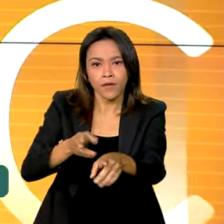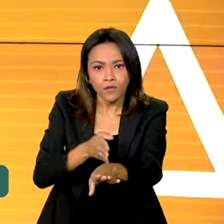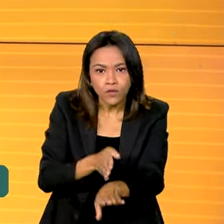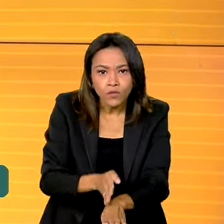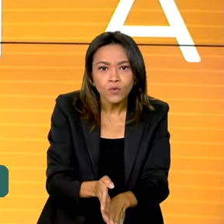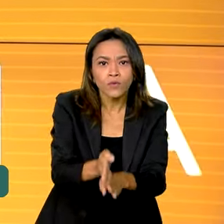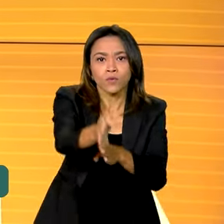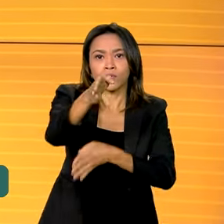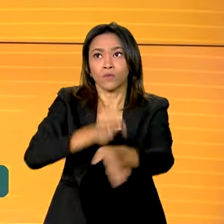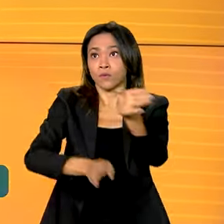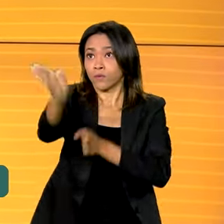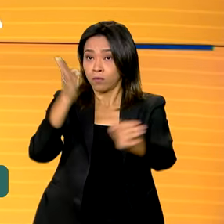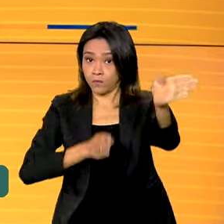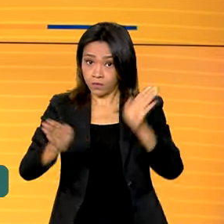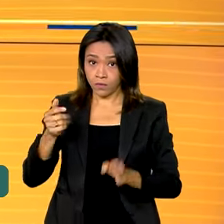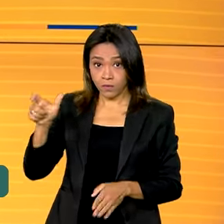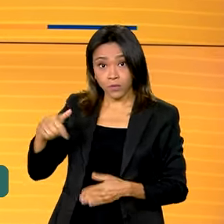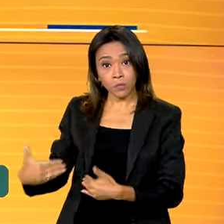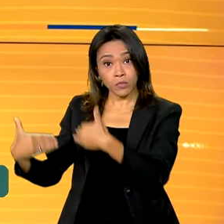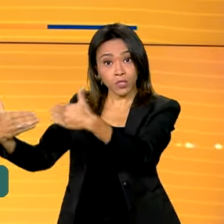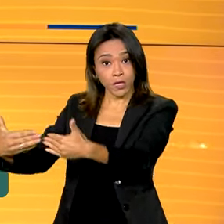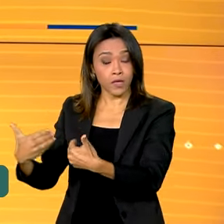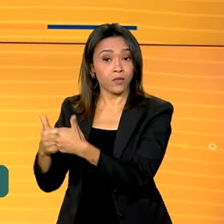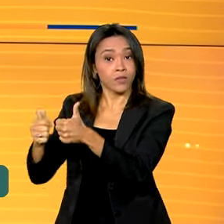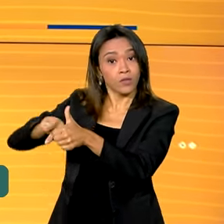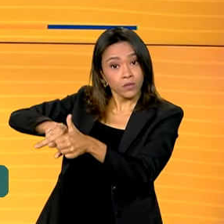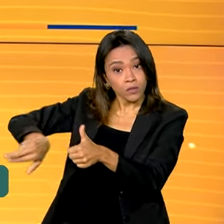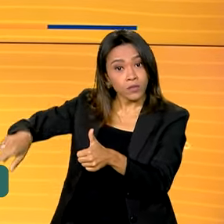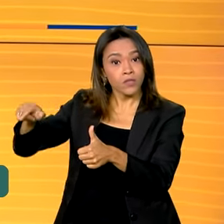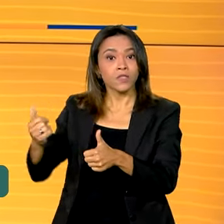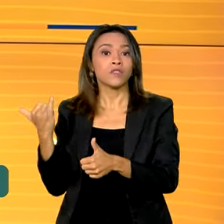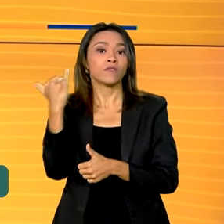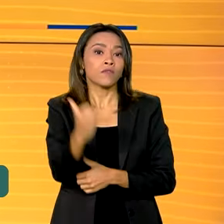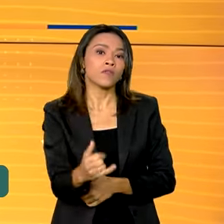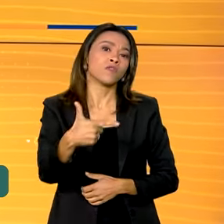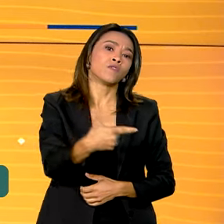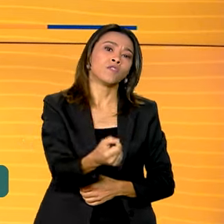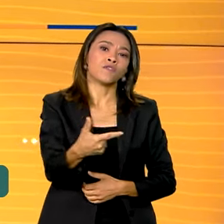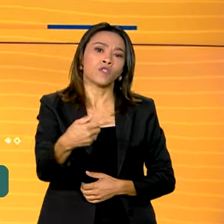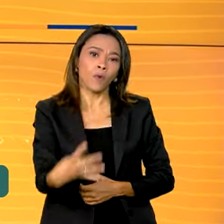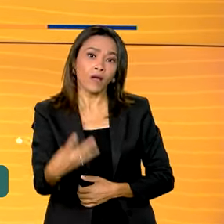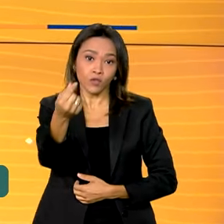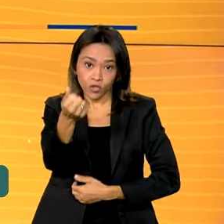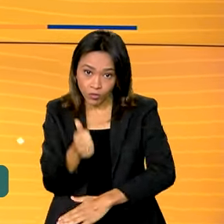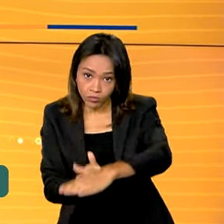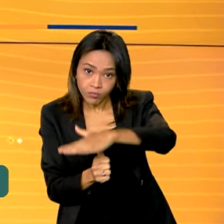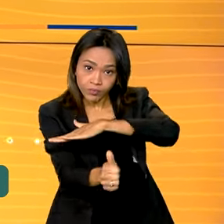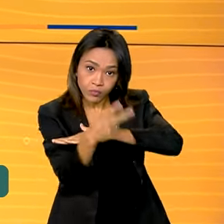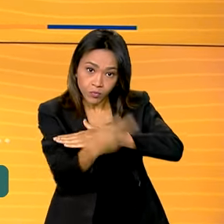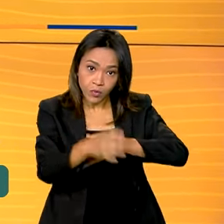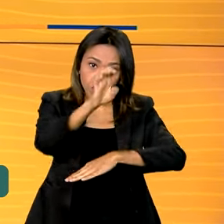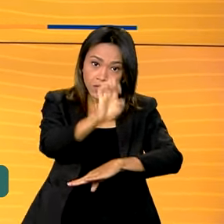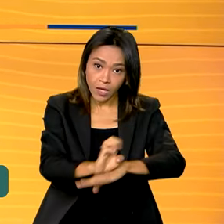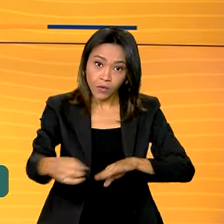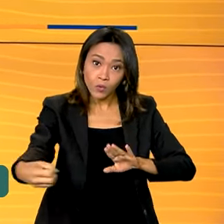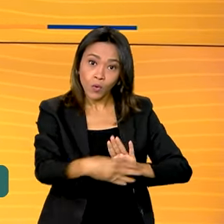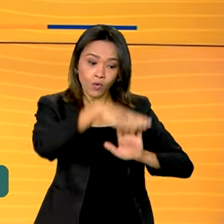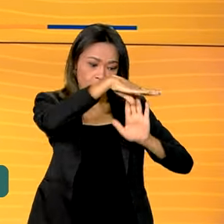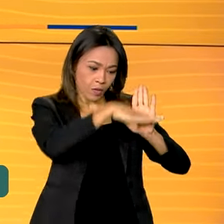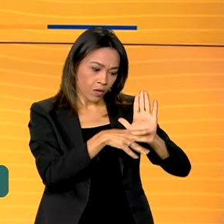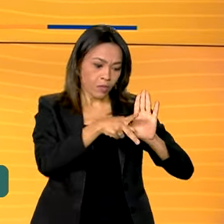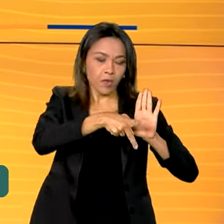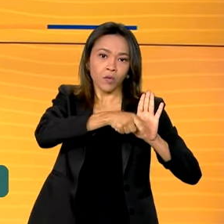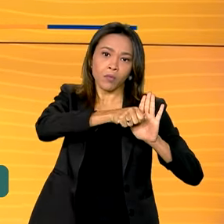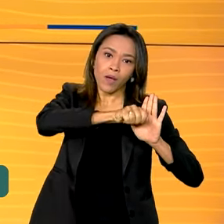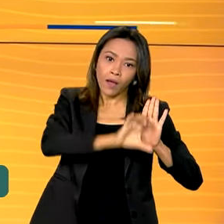Segundo o Ministério dos Transportes, em 2024, o investimento nas estradas de Minas, pelo novo PAC, o novo Programa de